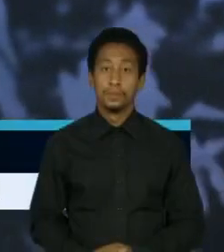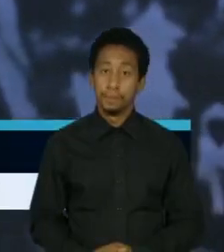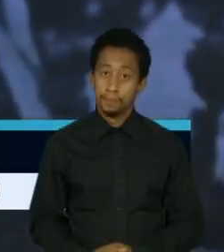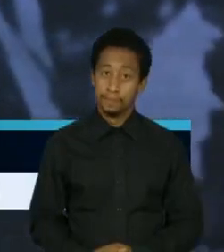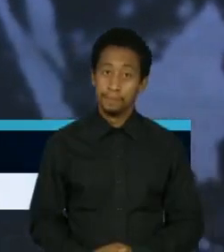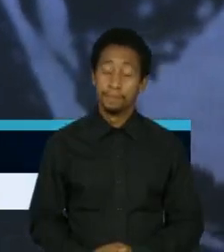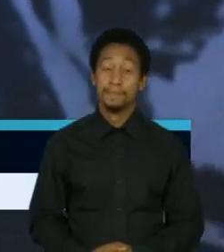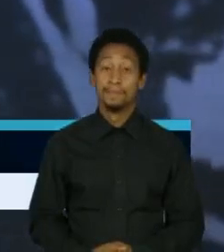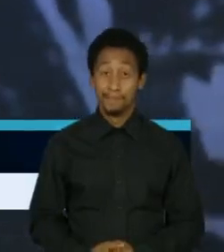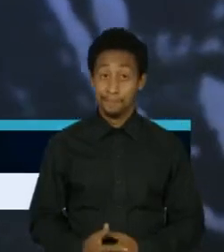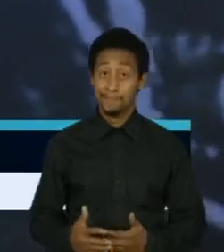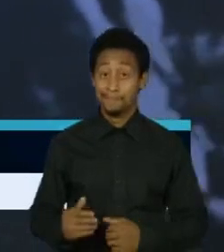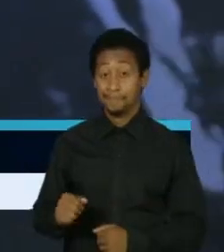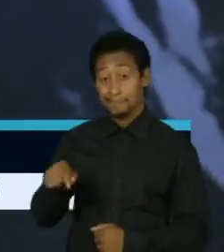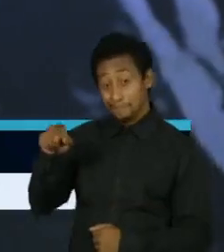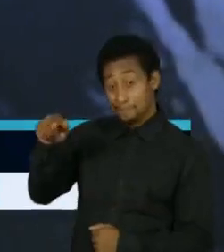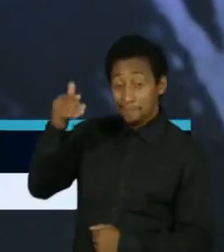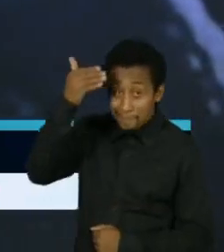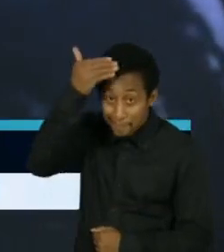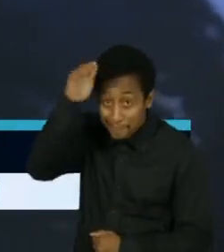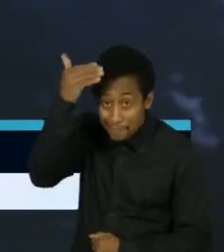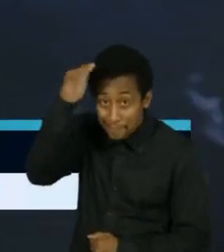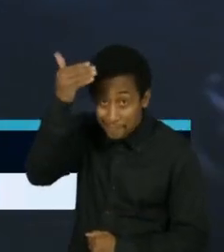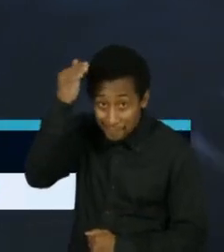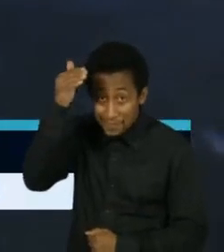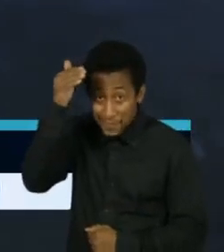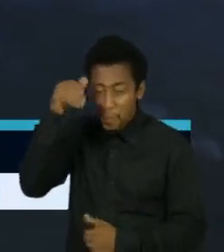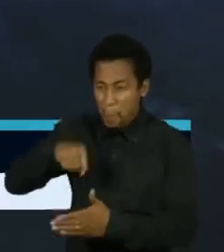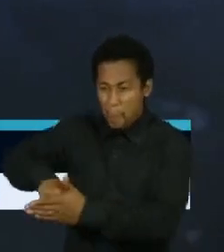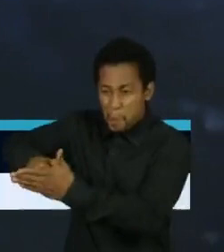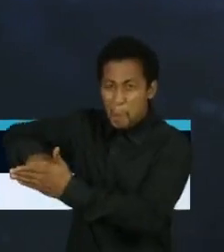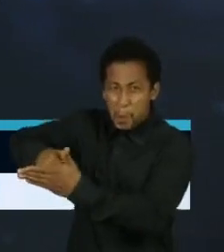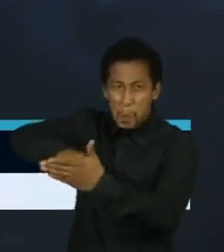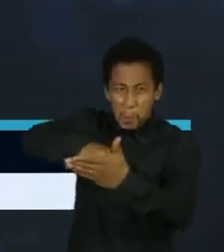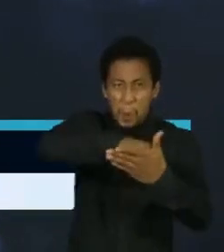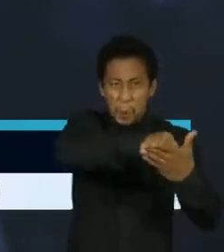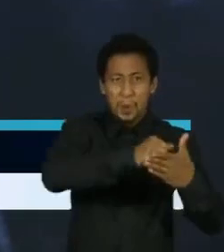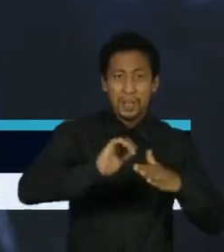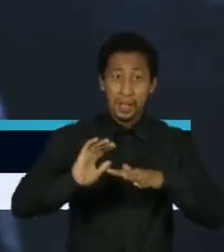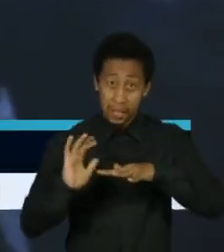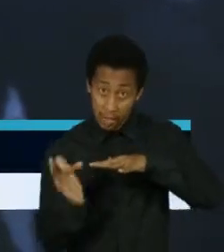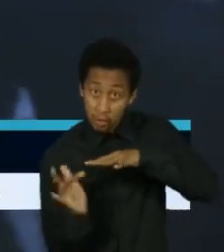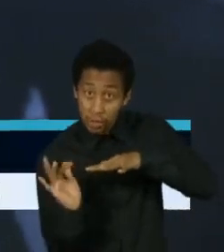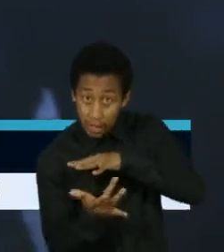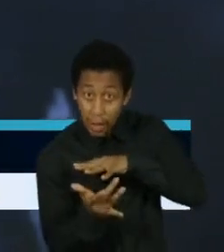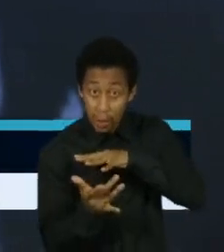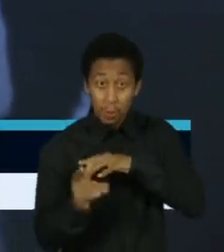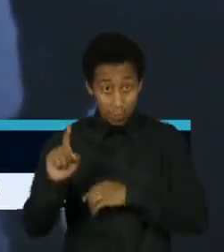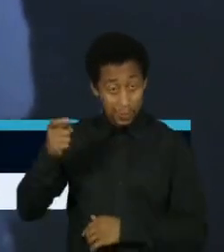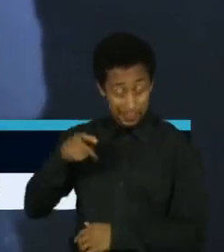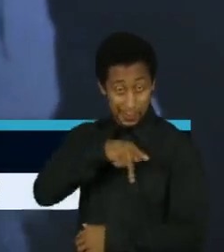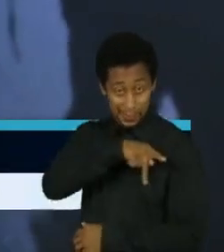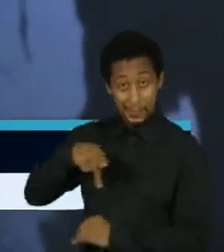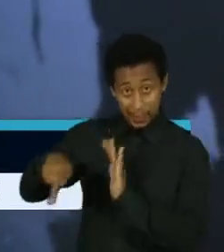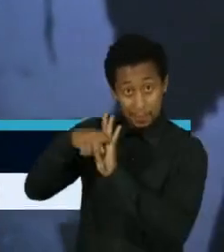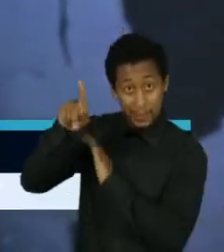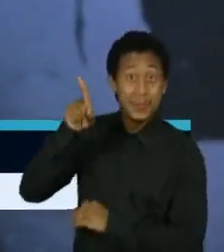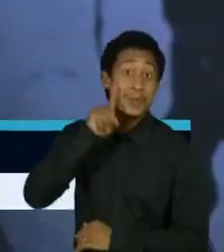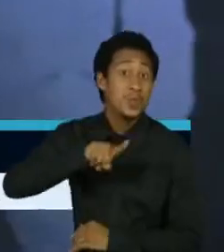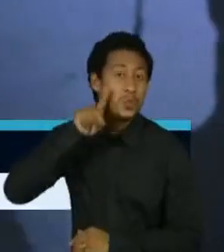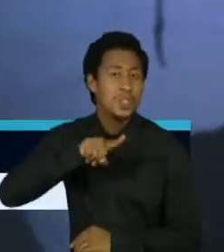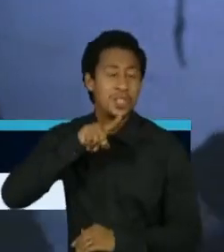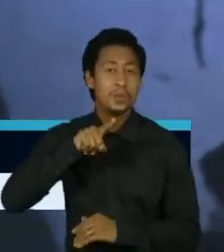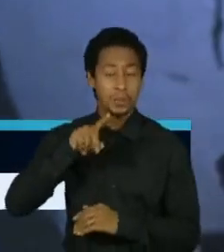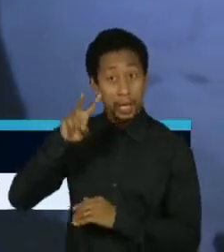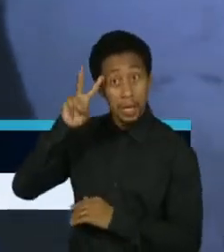Depois de ser banido das maiores redes sociais disponíveis na internet, o ex-presidente dos Estados Unidos, Donald Trump, lançou